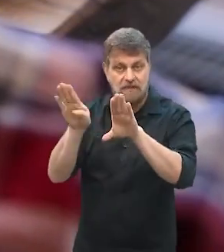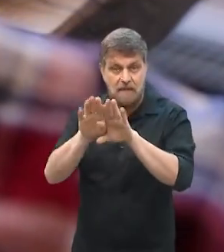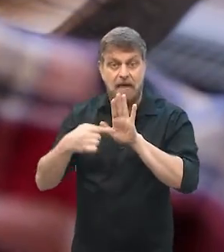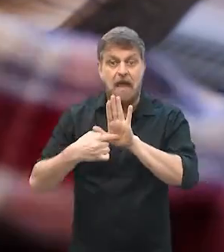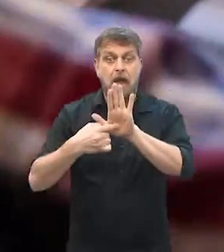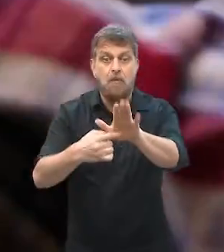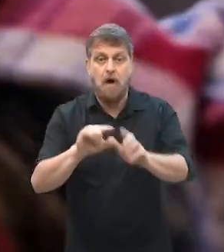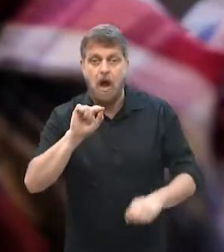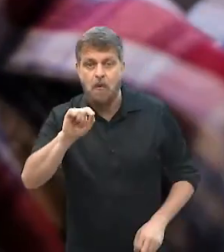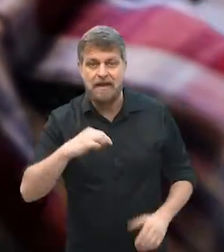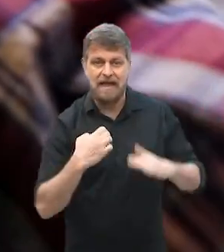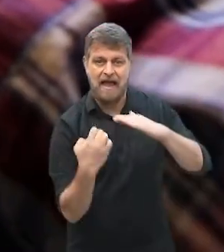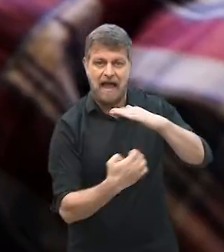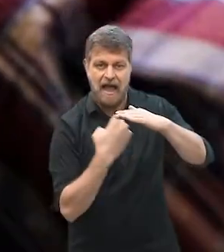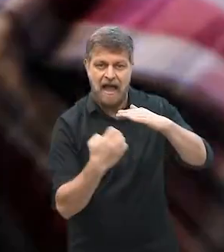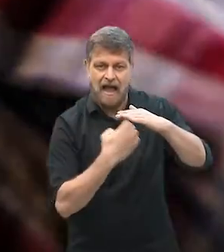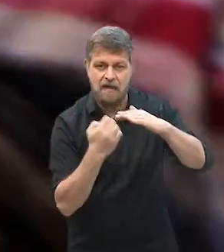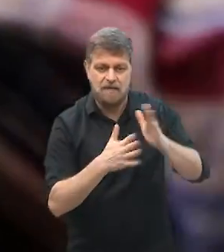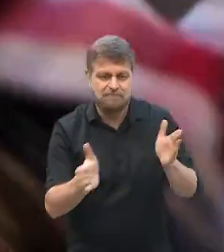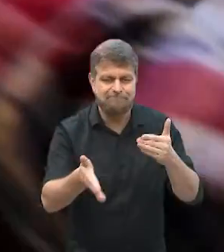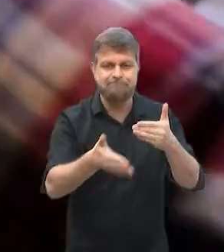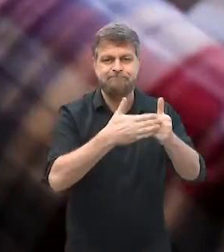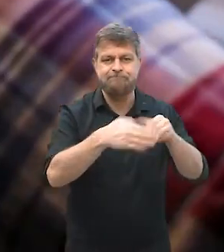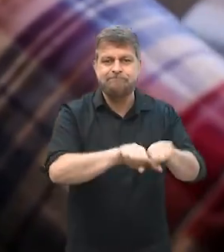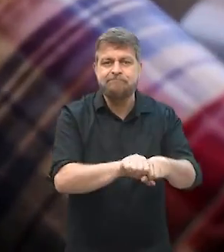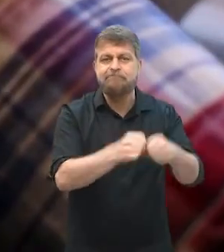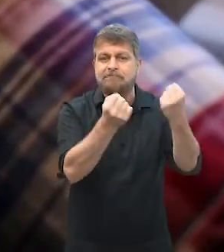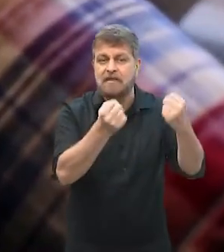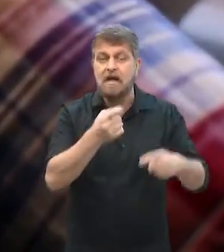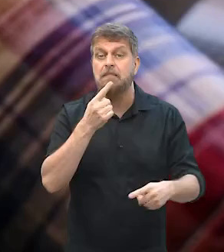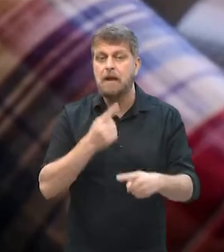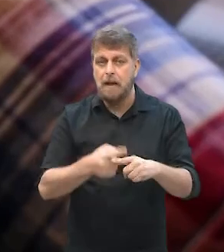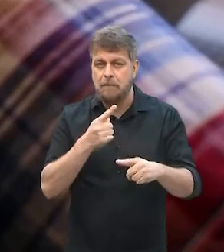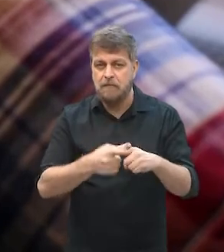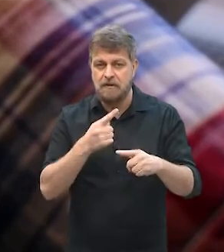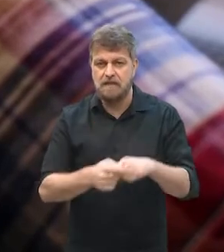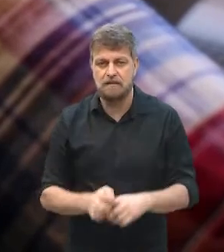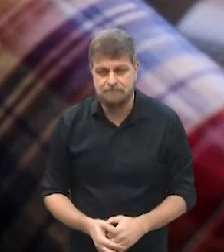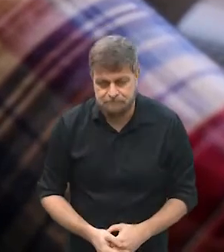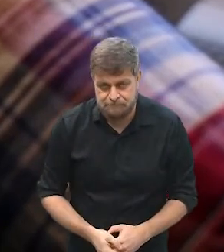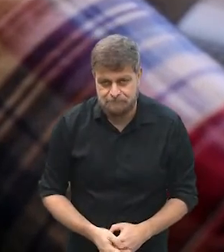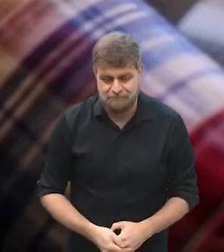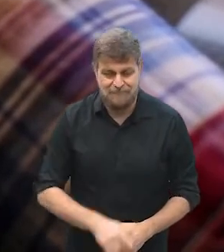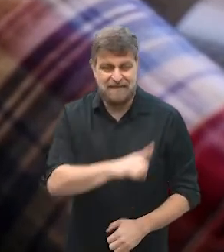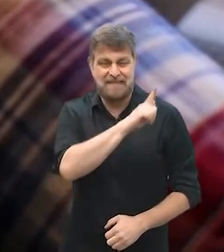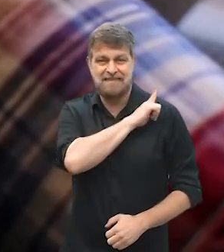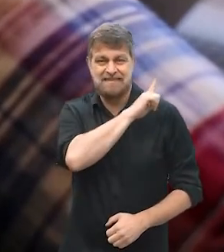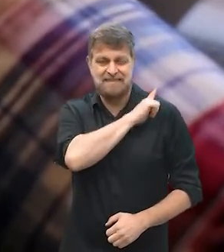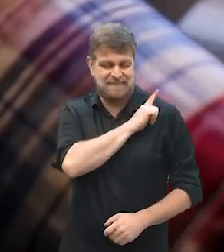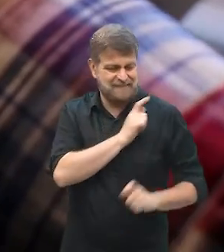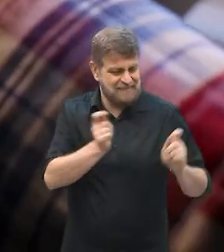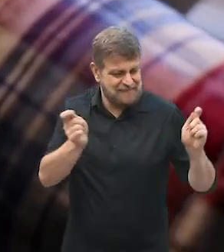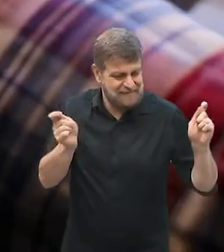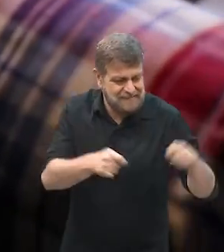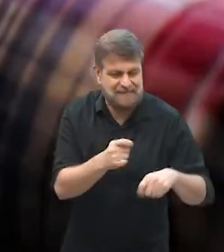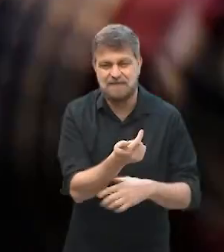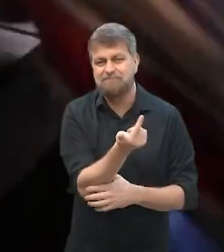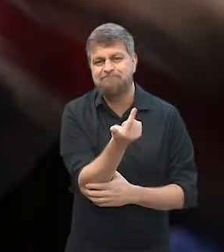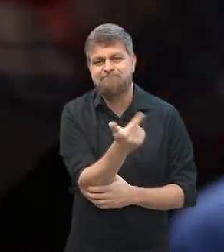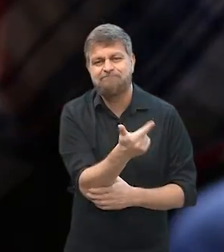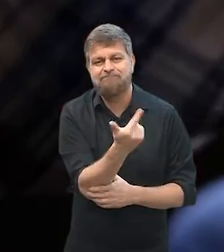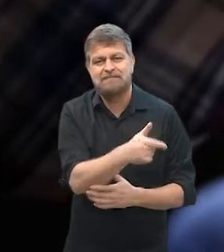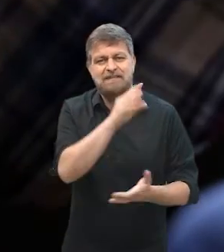empreendimentos, infelizmente, acabam não dando certo por uma questão de capacitação ou de competências